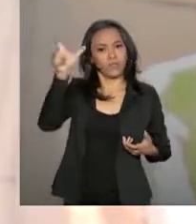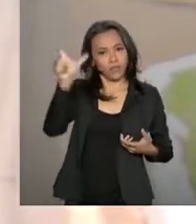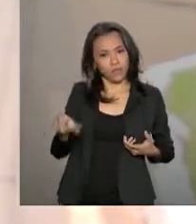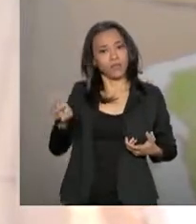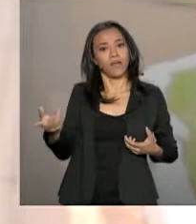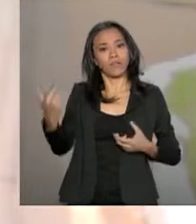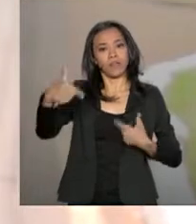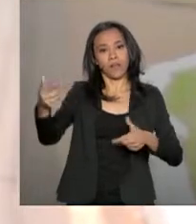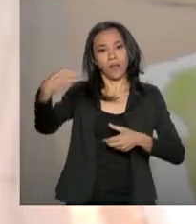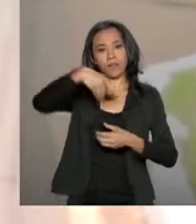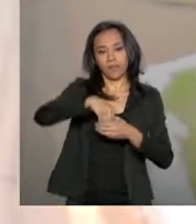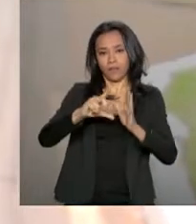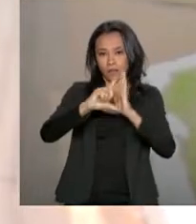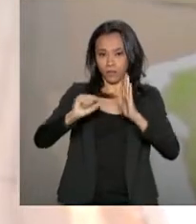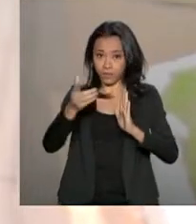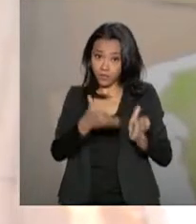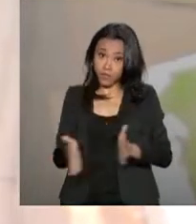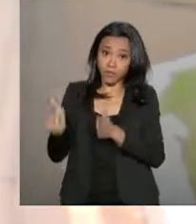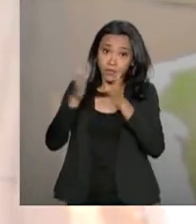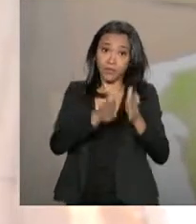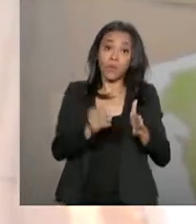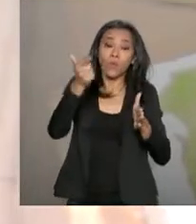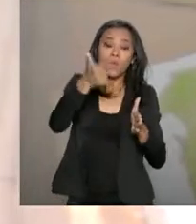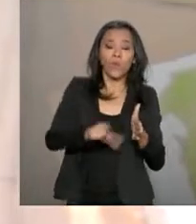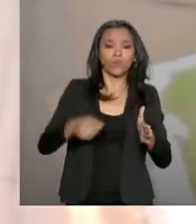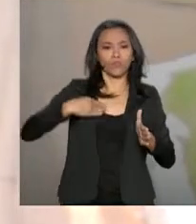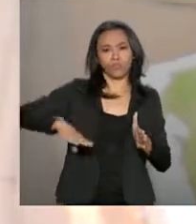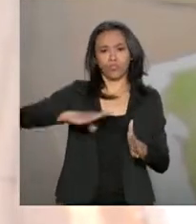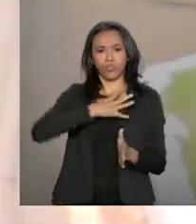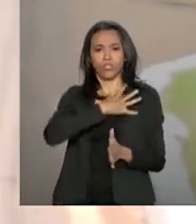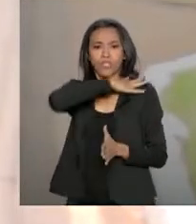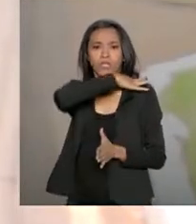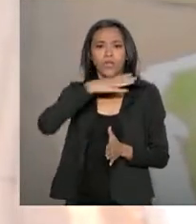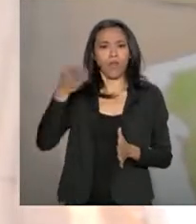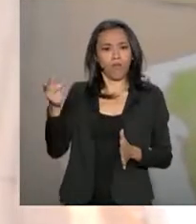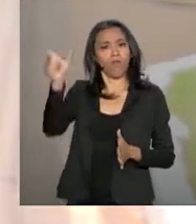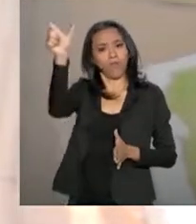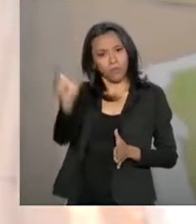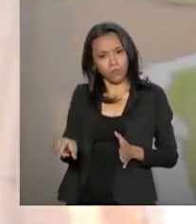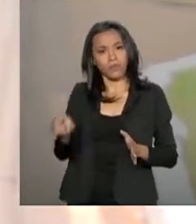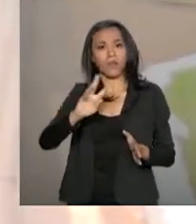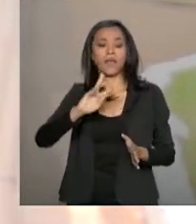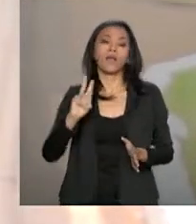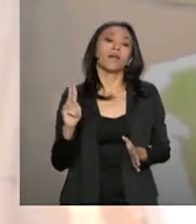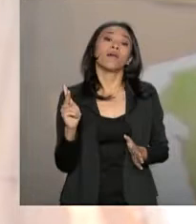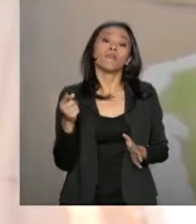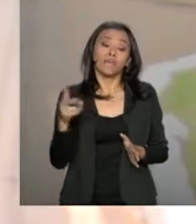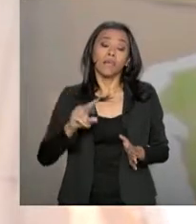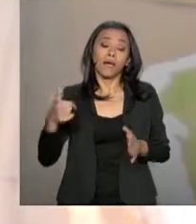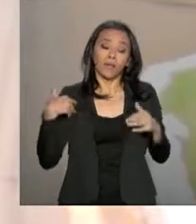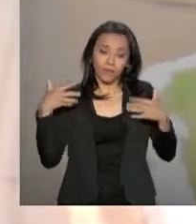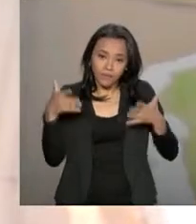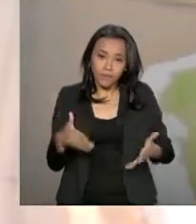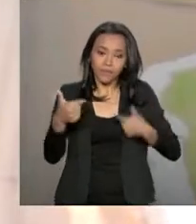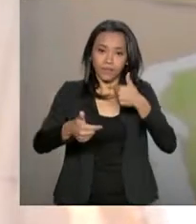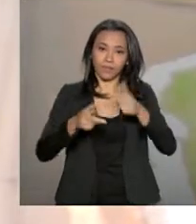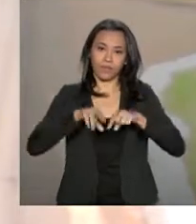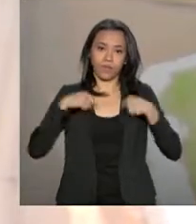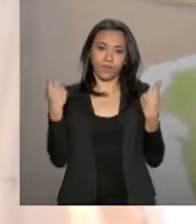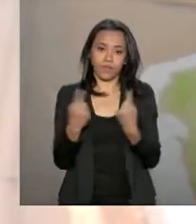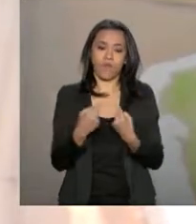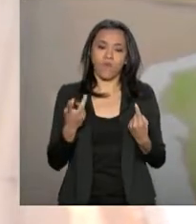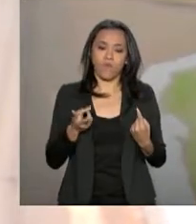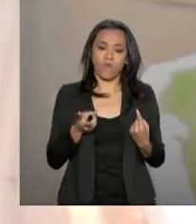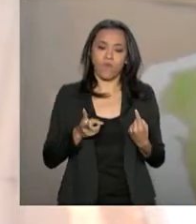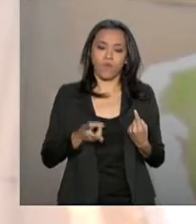Civil. O general Mourão, vice-presidente eleito, também participa dessa reunião. A gente continua por aqui na Granja do Torto